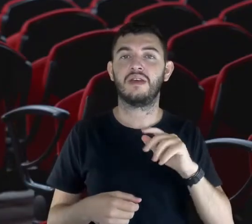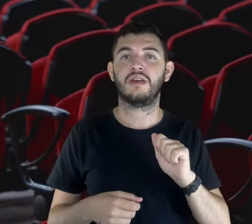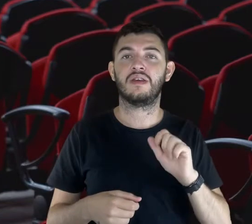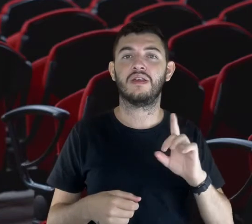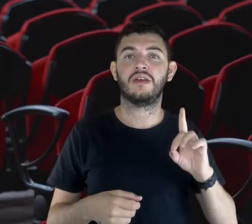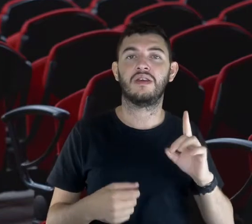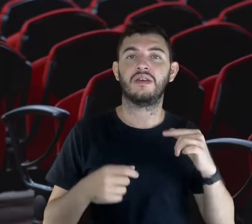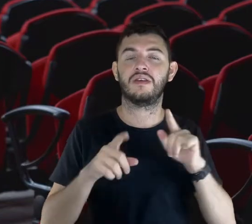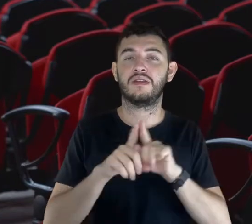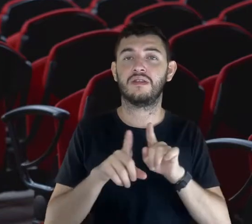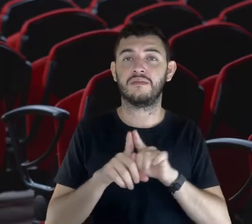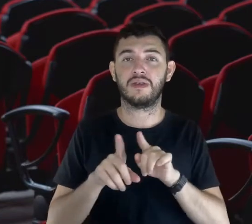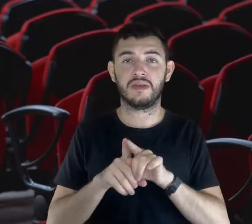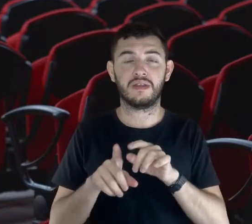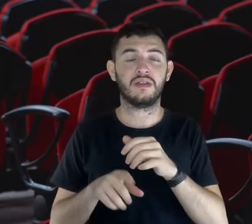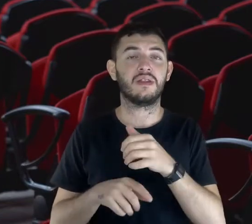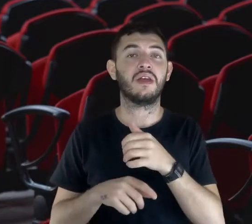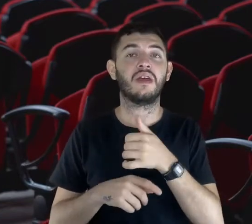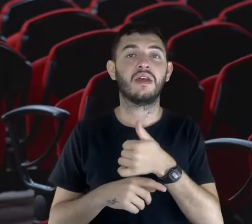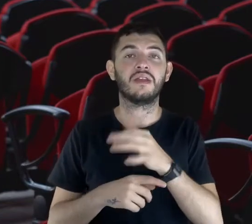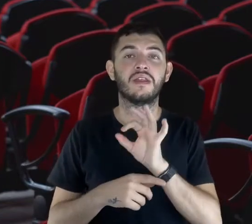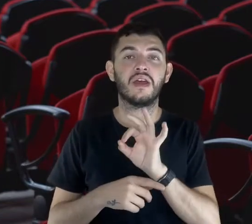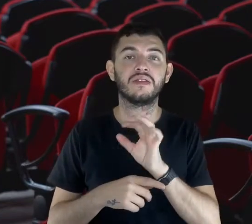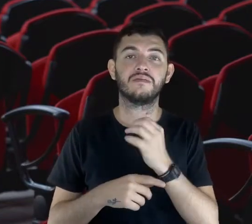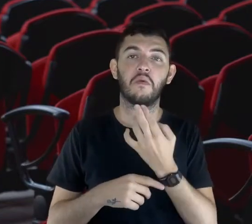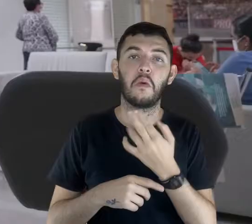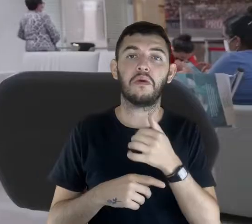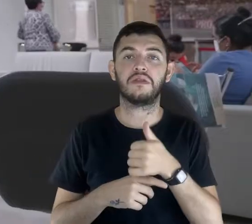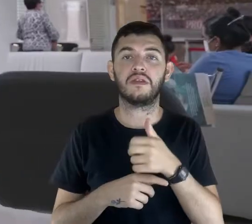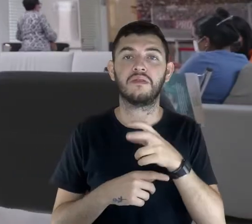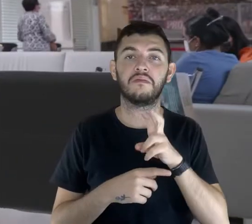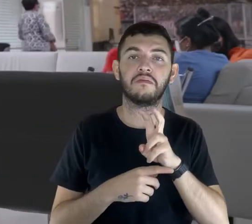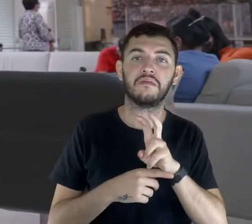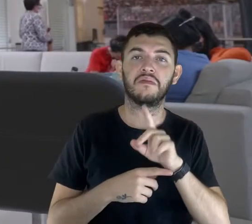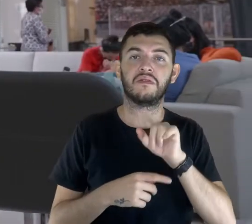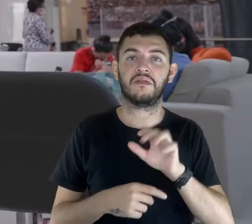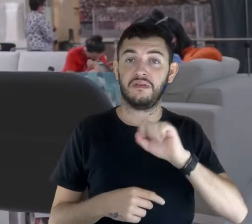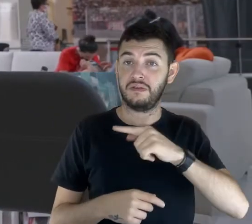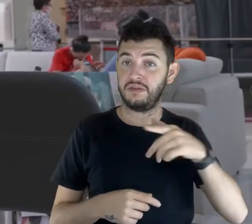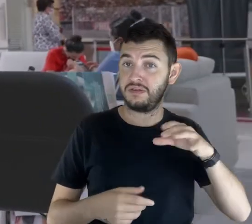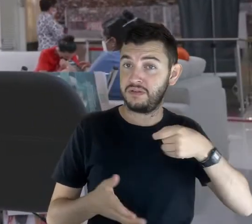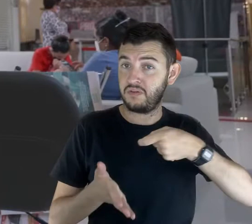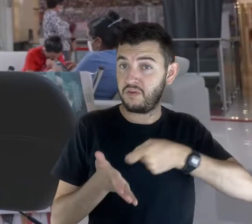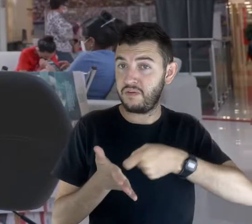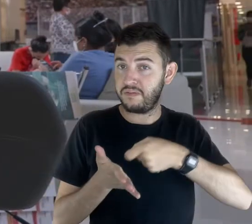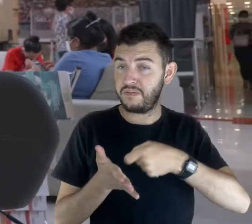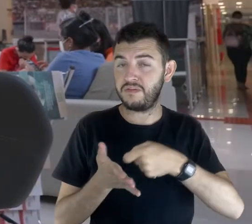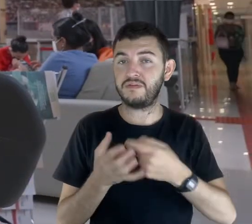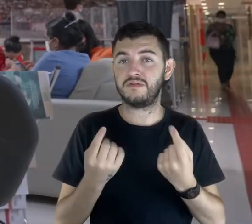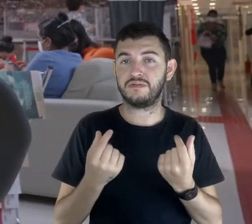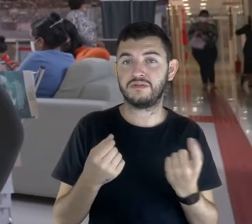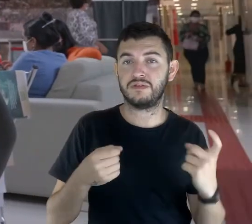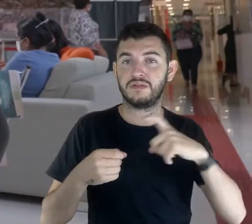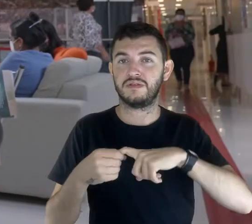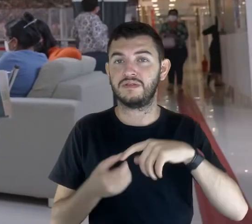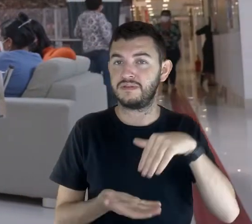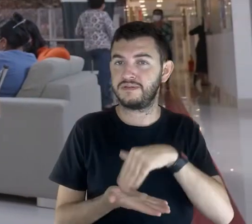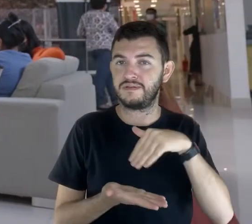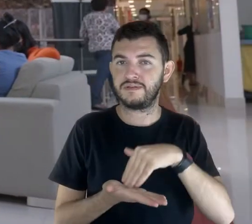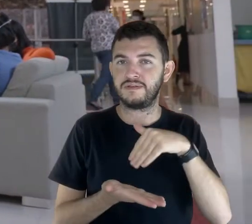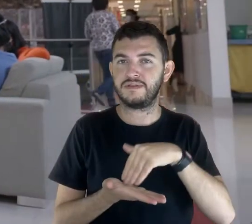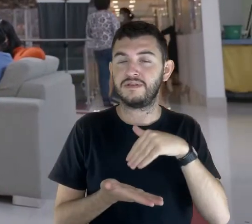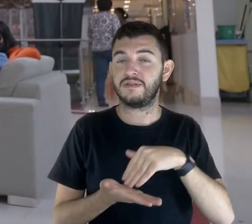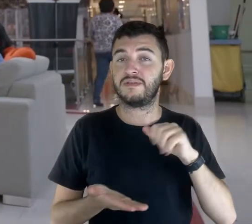HPED e a 15ª ação de cobrança junto à Secretaria de Educação. A Secretaria de Aposentados